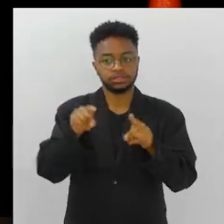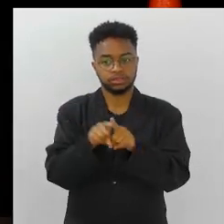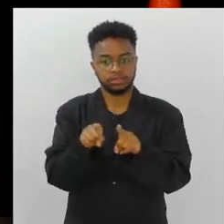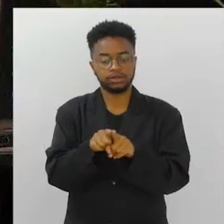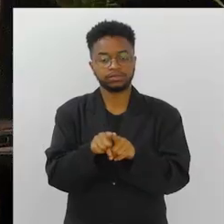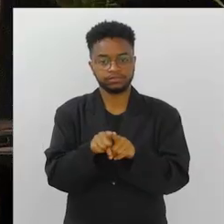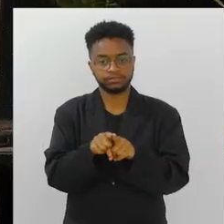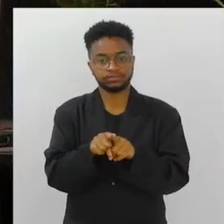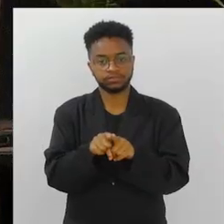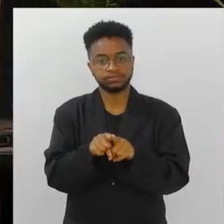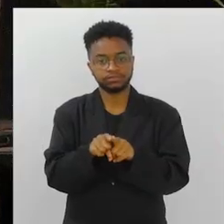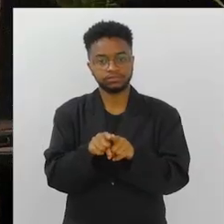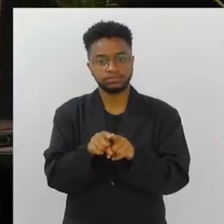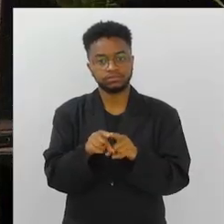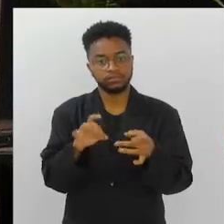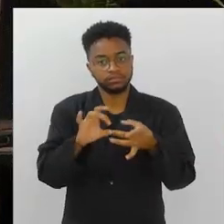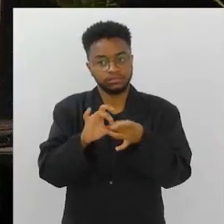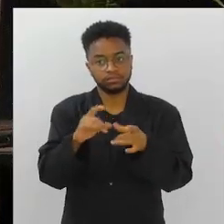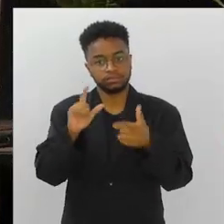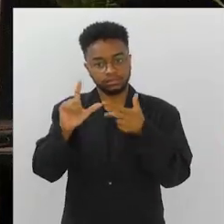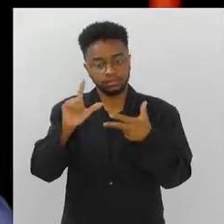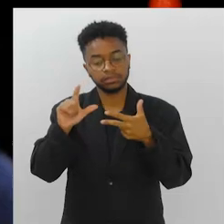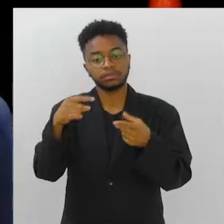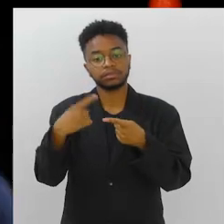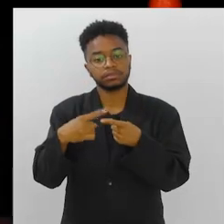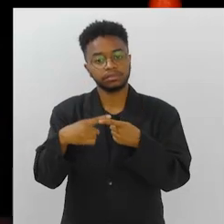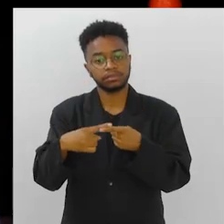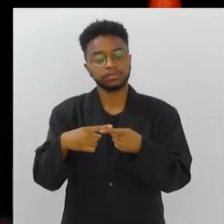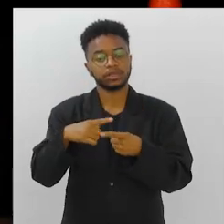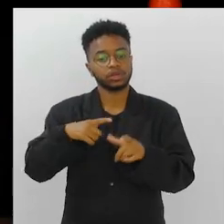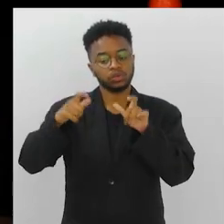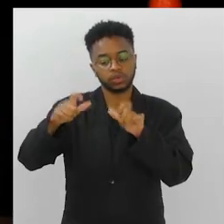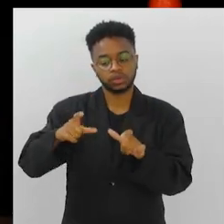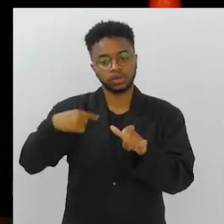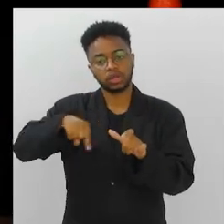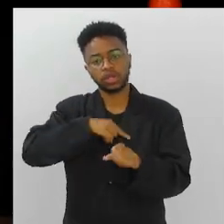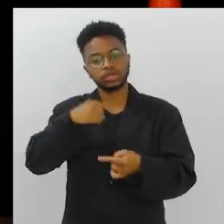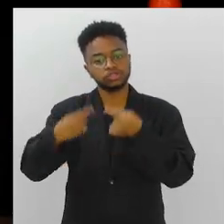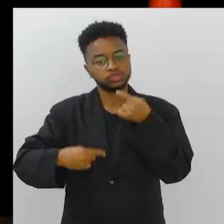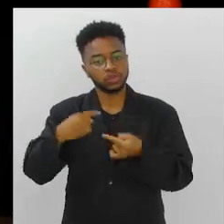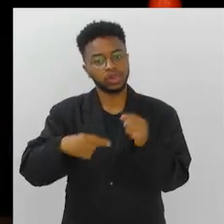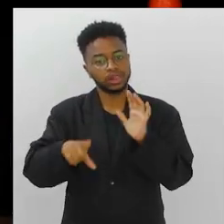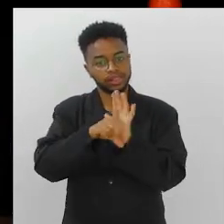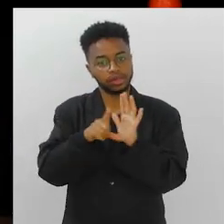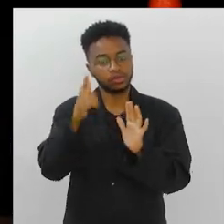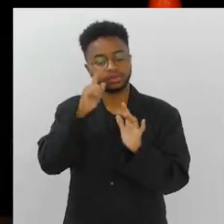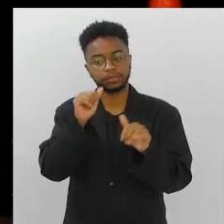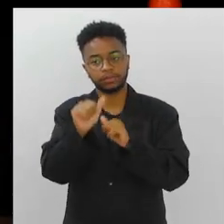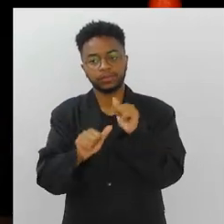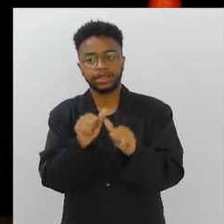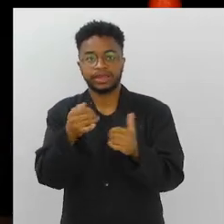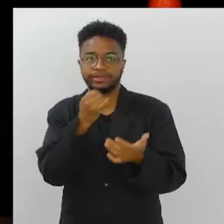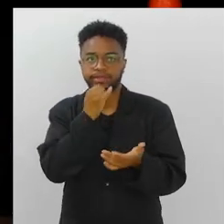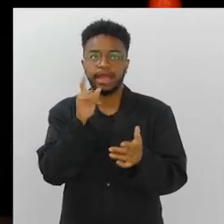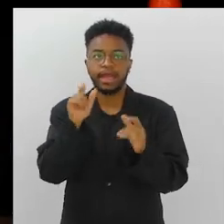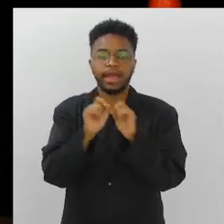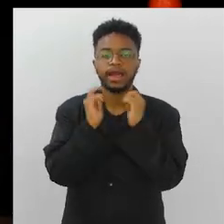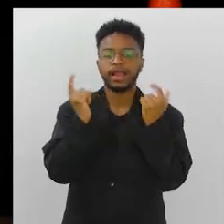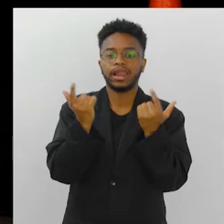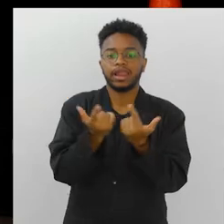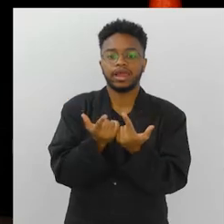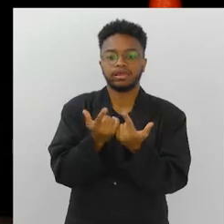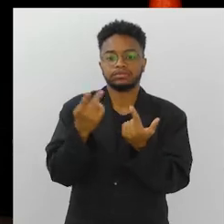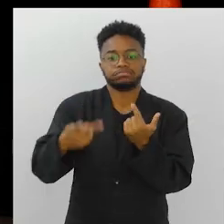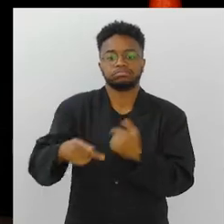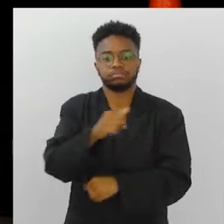do legislativo. Claro. Cabe dentro do legislativo. Cabe dentro desses espaços onde discute leis que possam alterar isso. Ah, mas é alerge